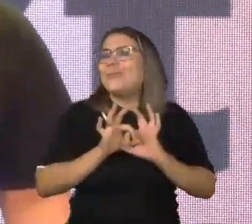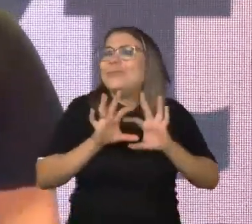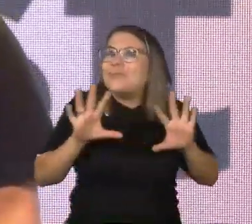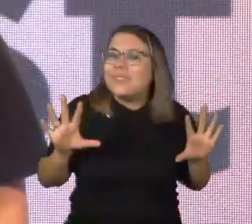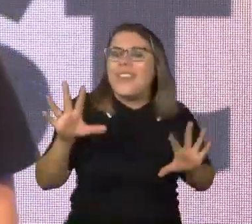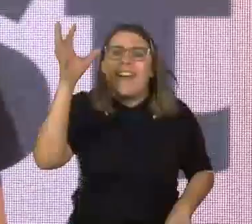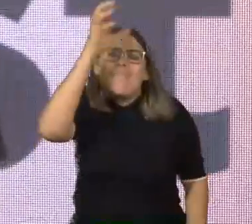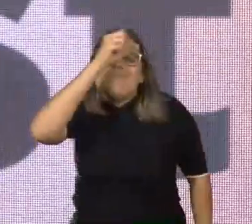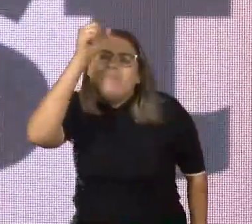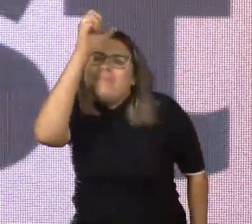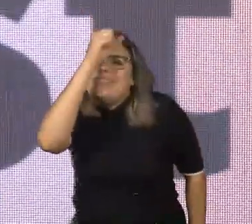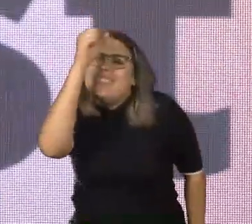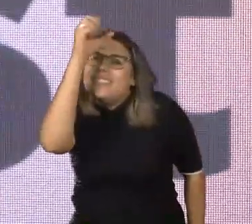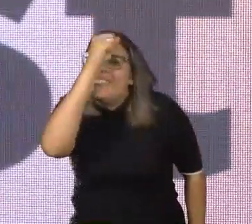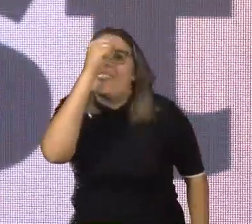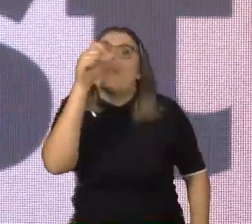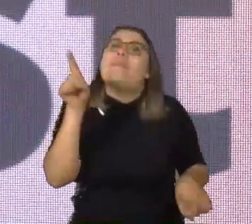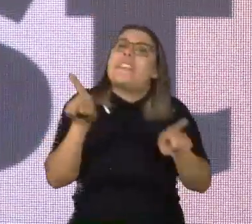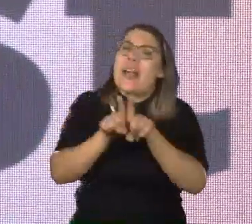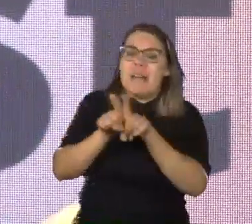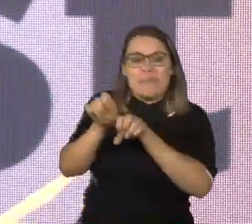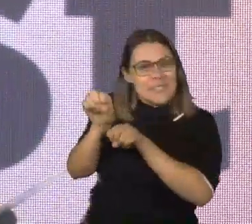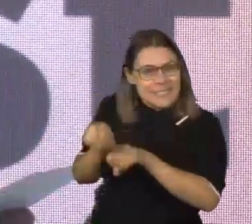Aprendo muito, mas ensino também.